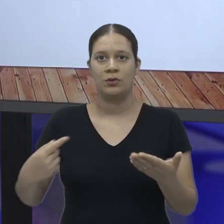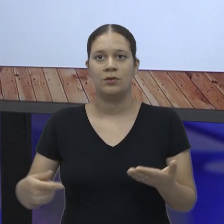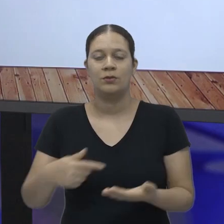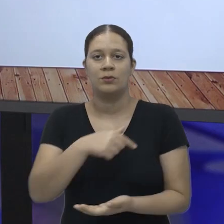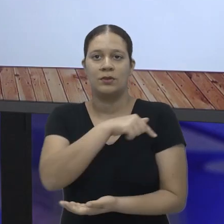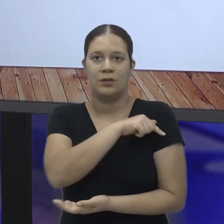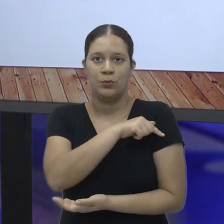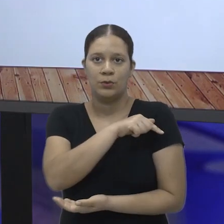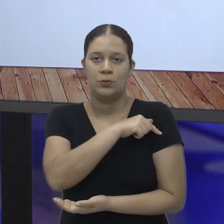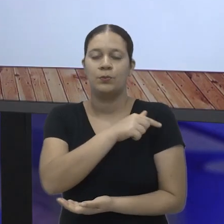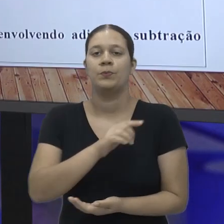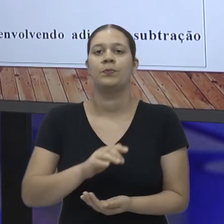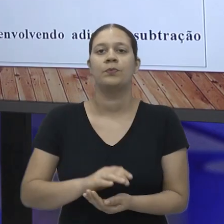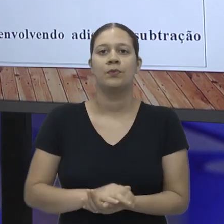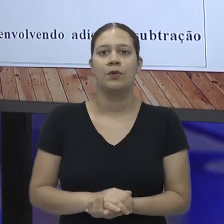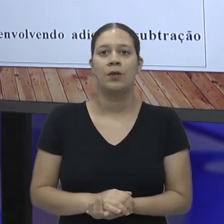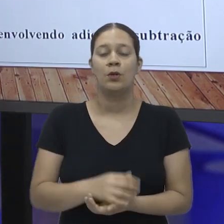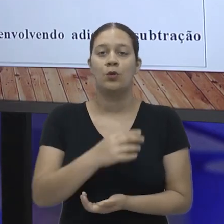do sétimo ano.